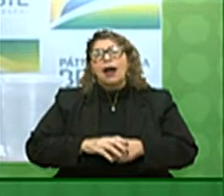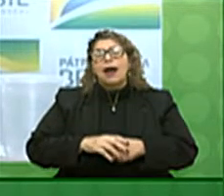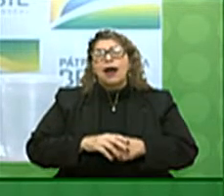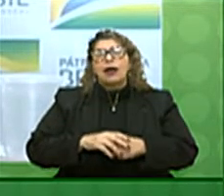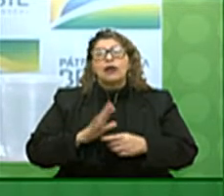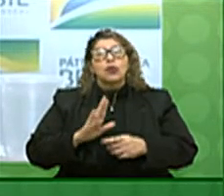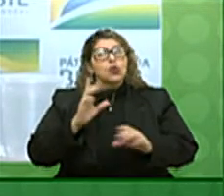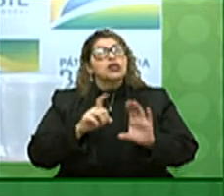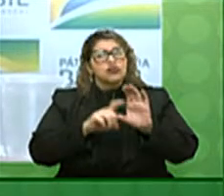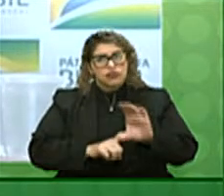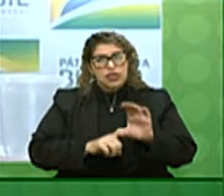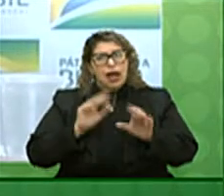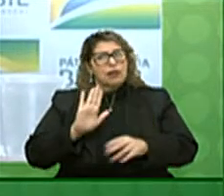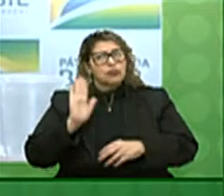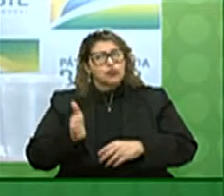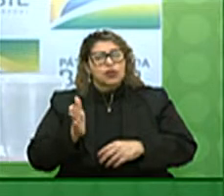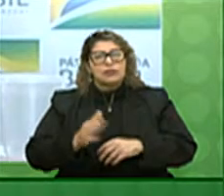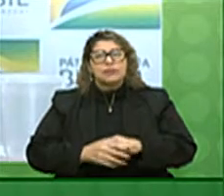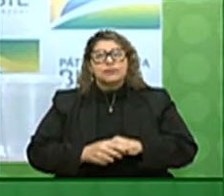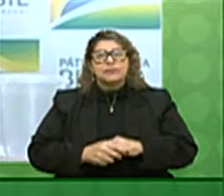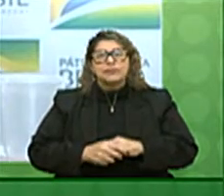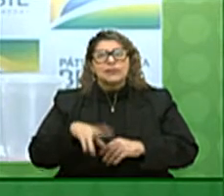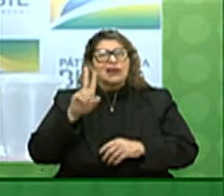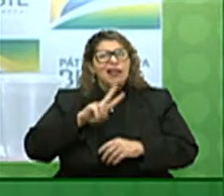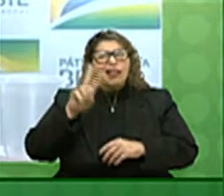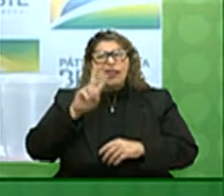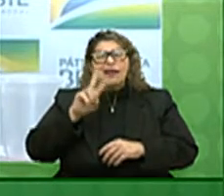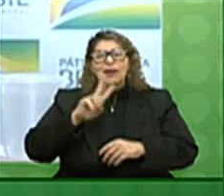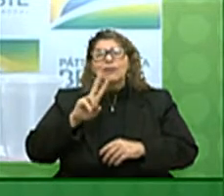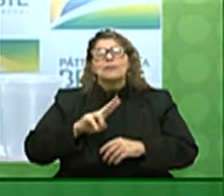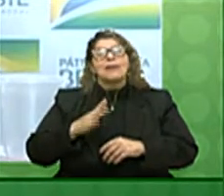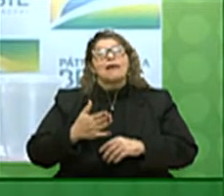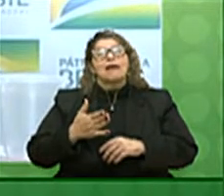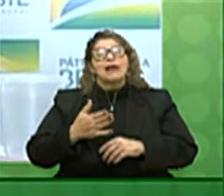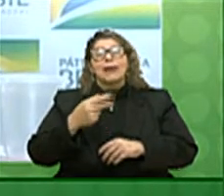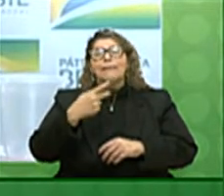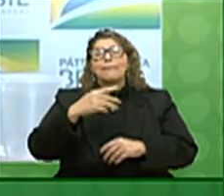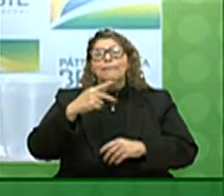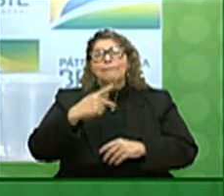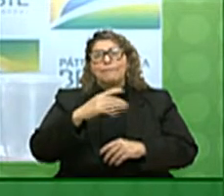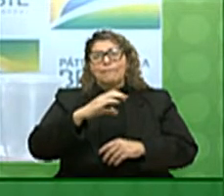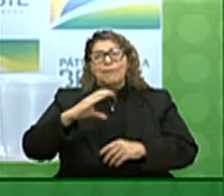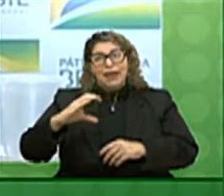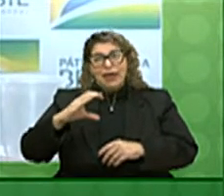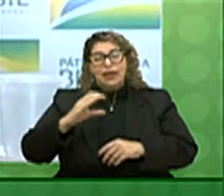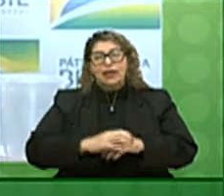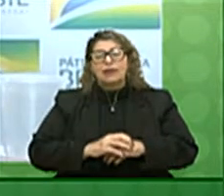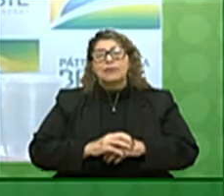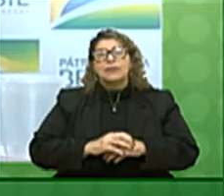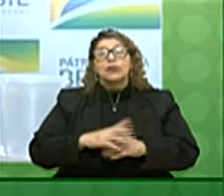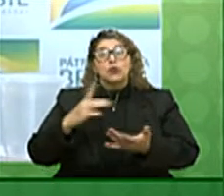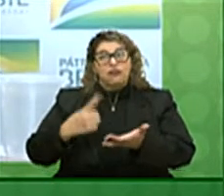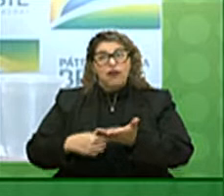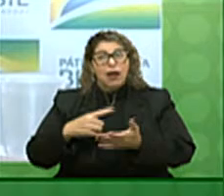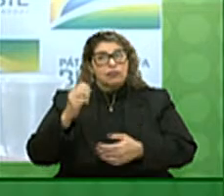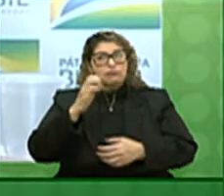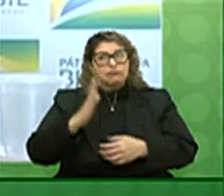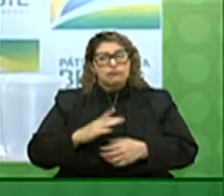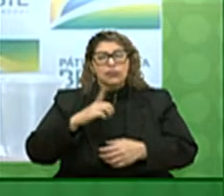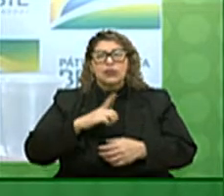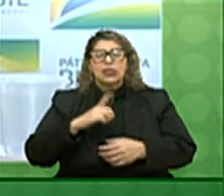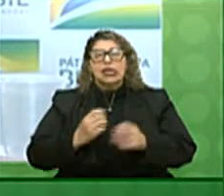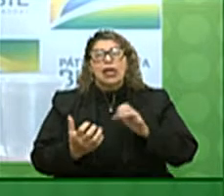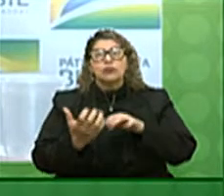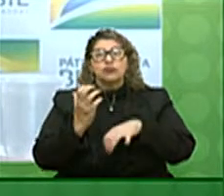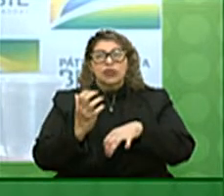comprometido. Eu lembro mais uma vez, então, a PEC do Pacto Federativo que está em análise lá